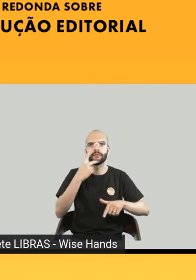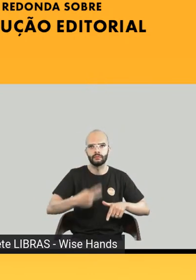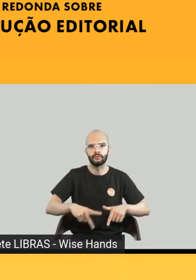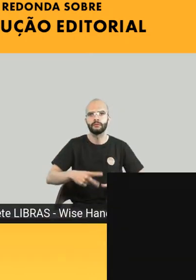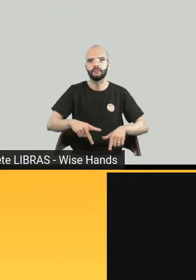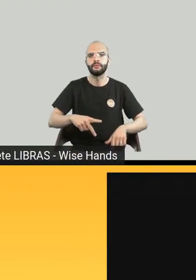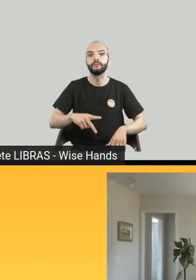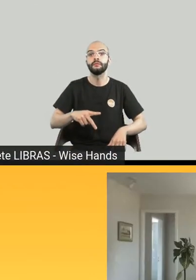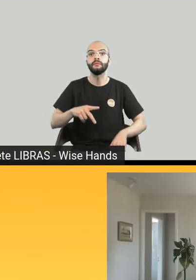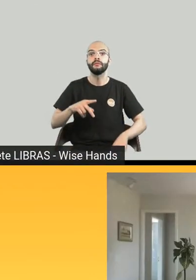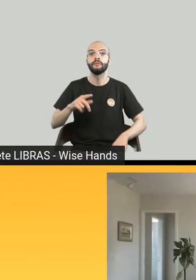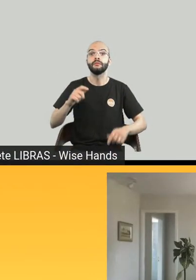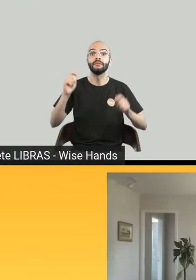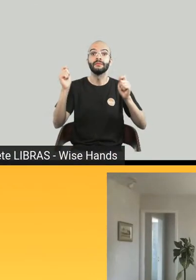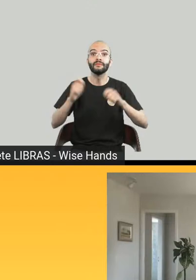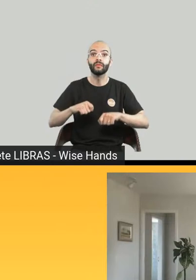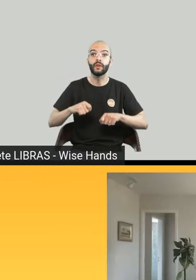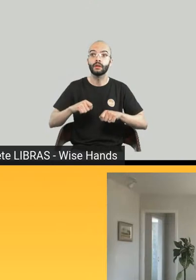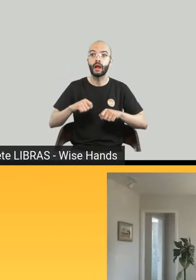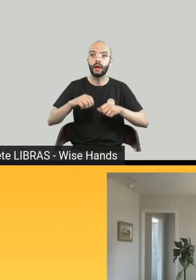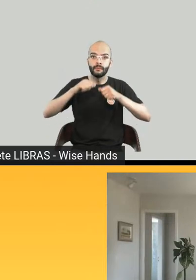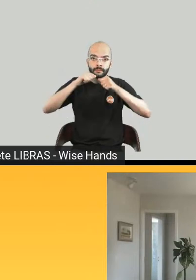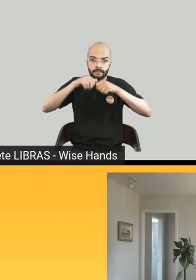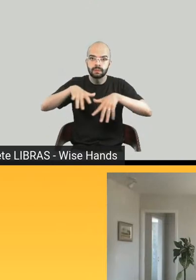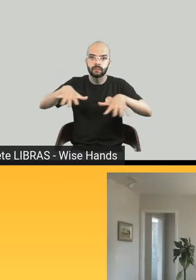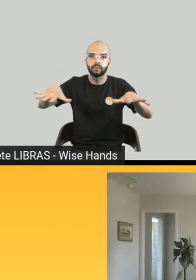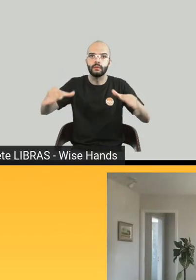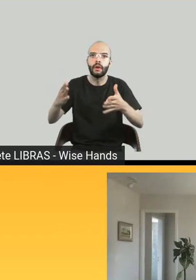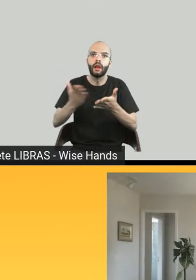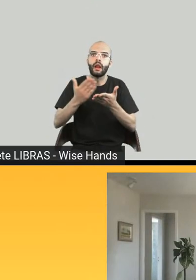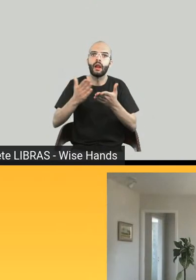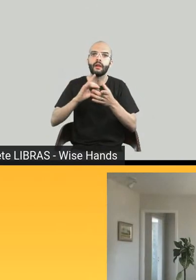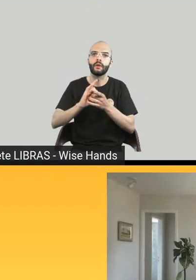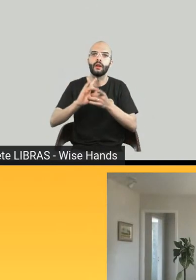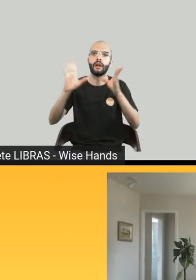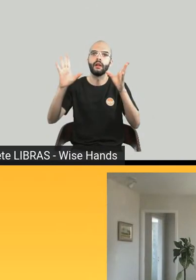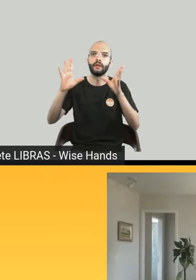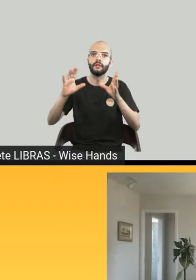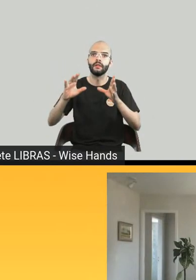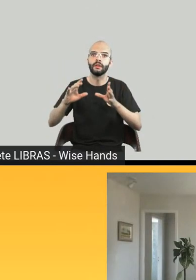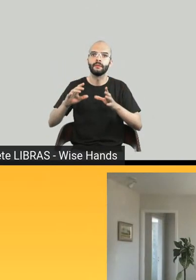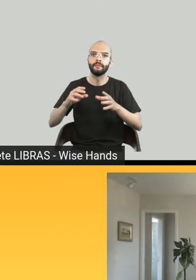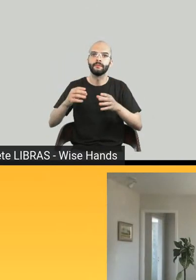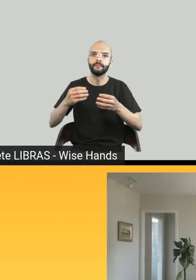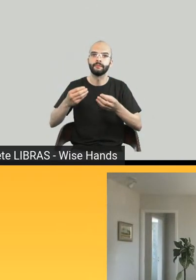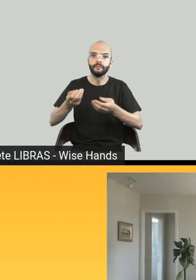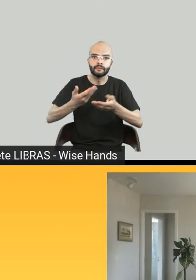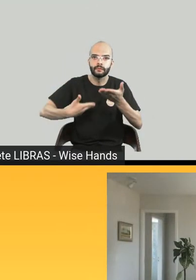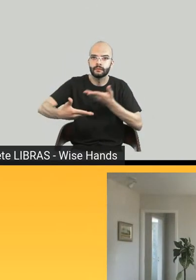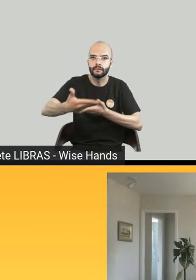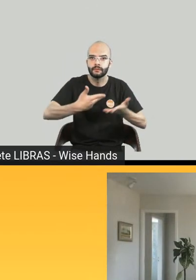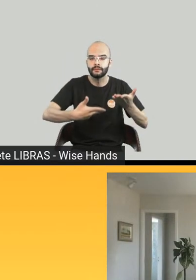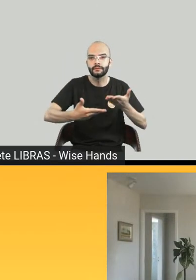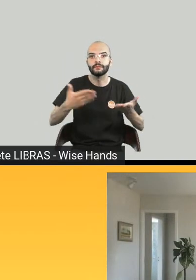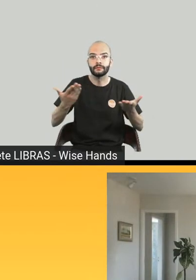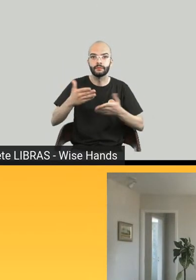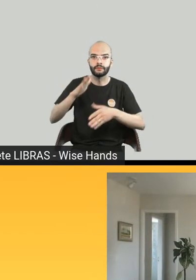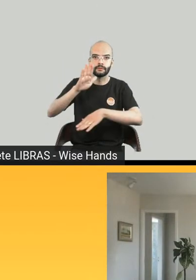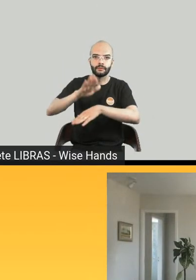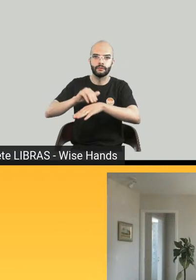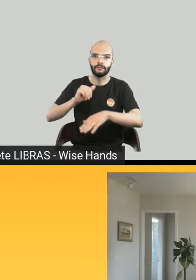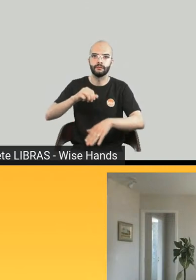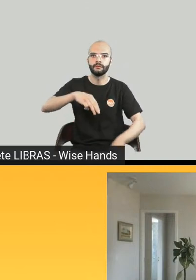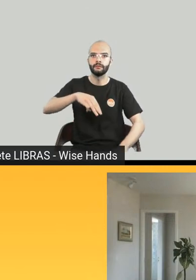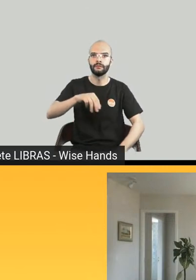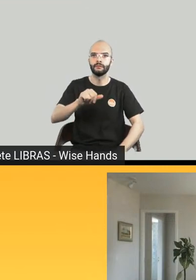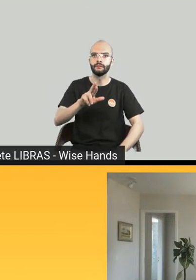democratizar o acesso aos livros, ao conhecimento, à informação. Então, Marina, se você puder, compartilhar